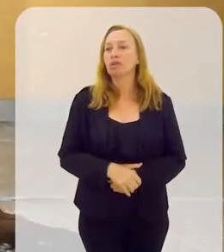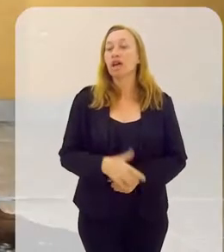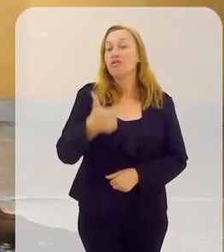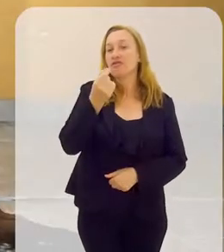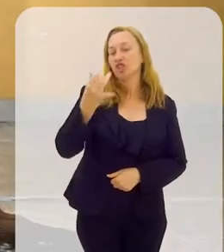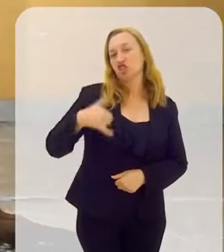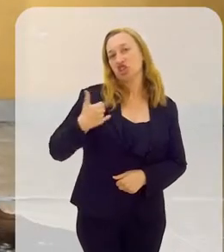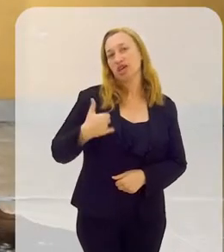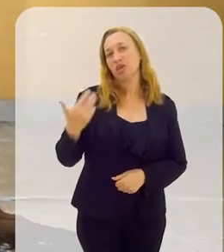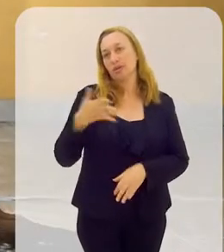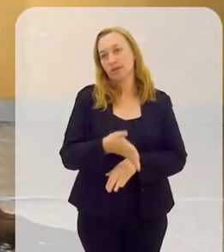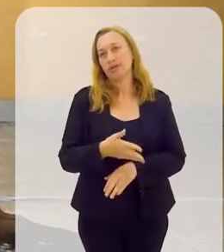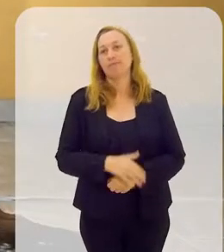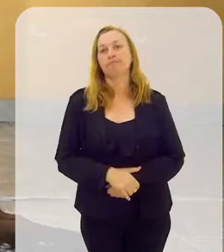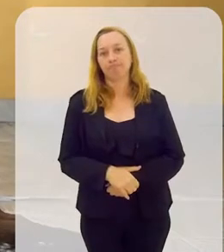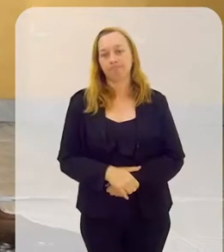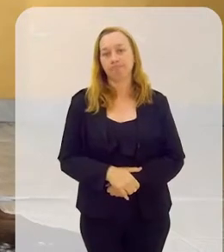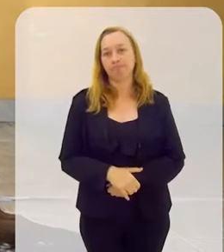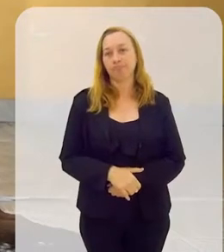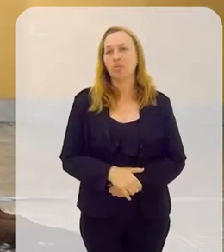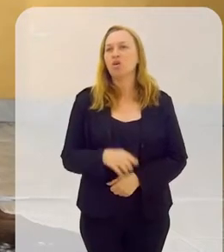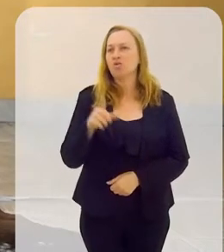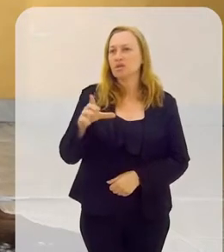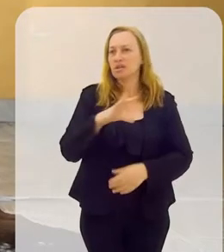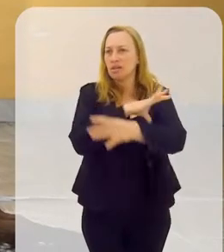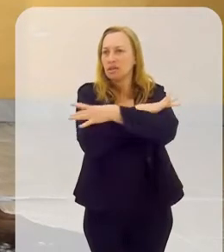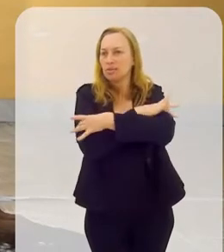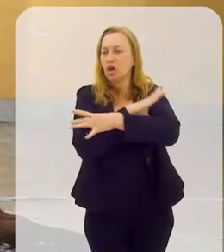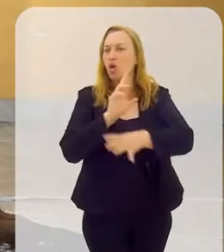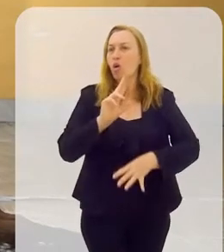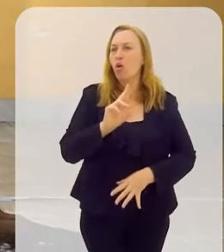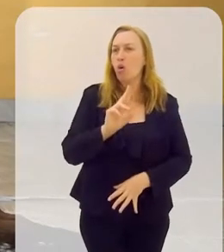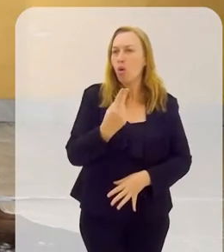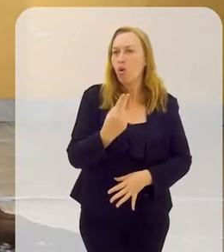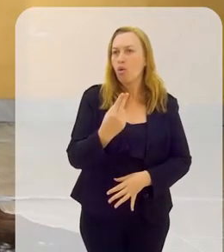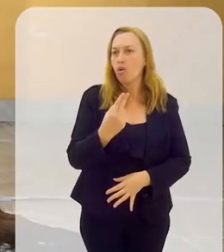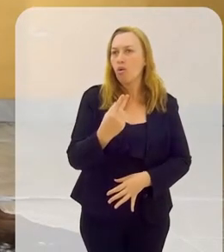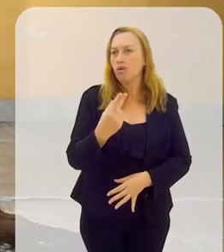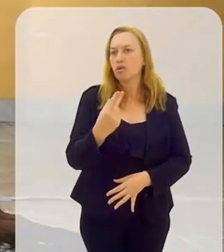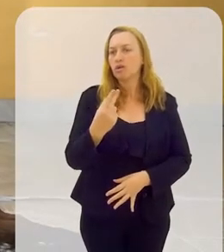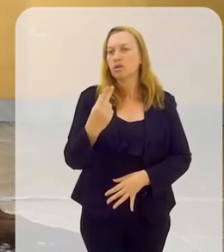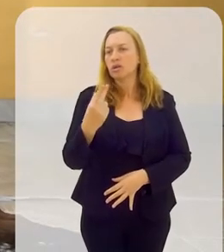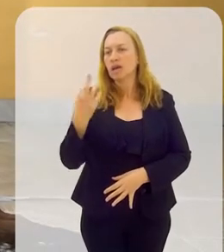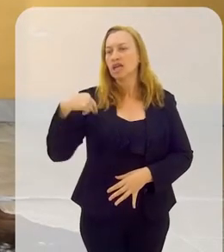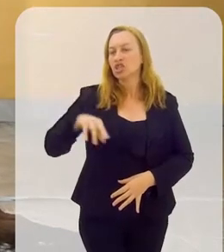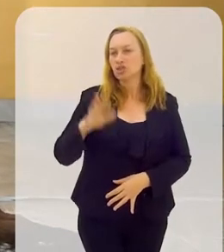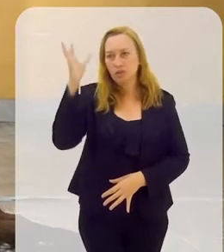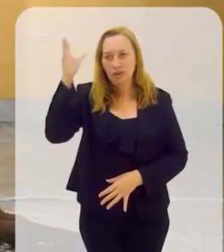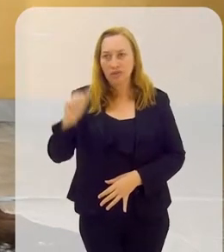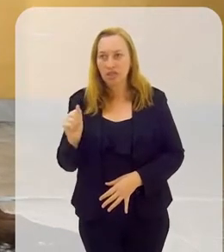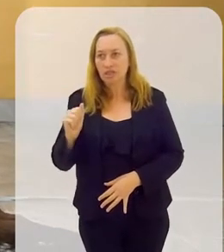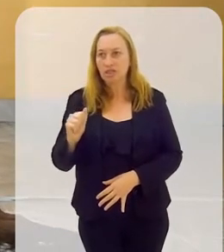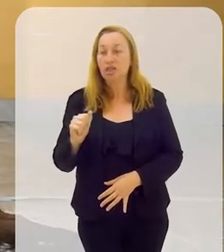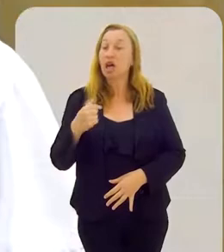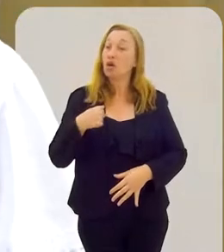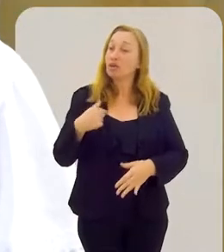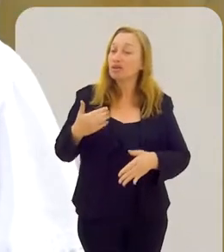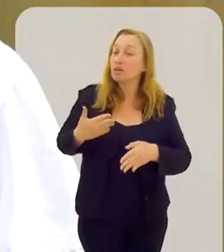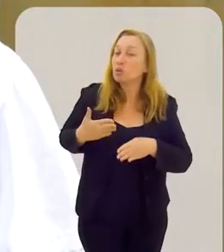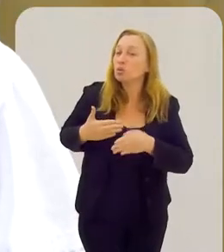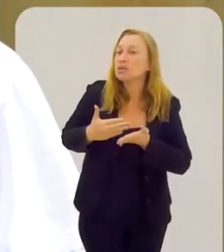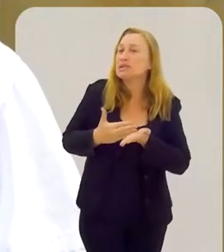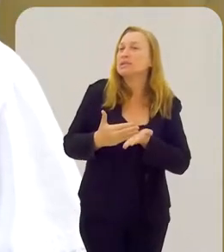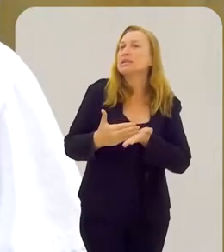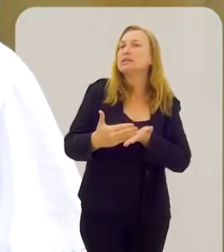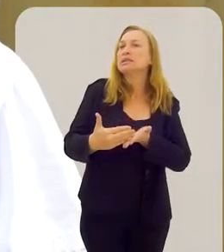para a religião, eu tinha 20 anos. 20 anos? Naquela época era candomblé ou já era matrizes africanas? Estava na transição, estava